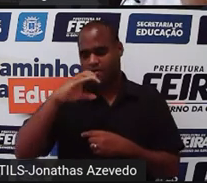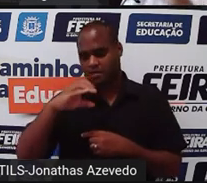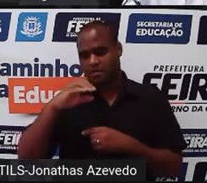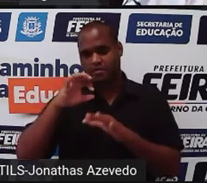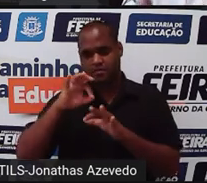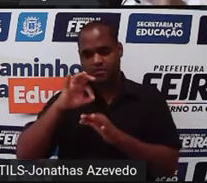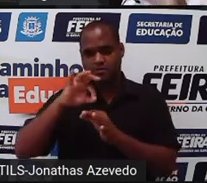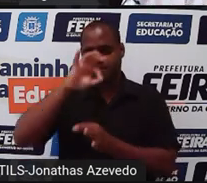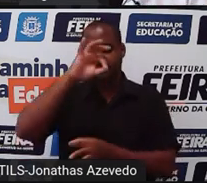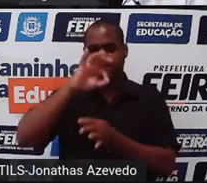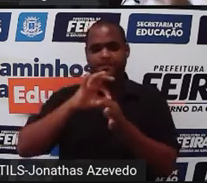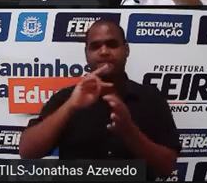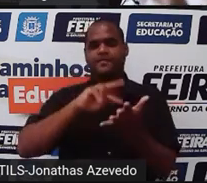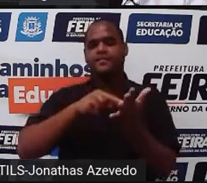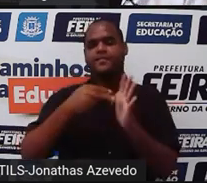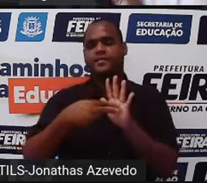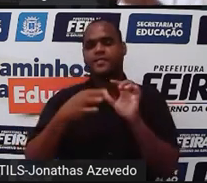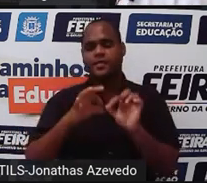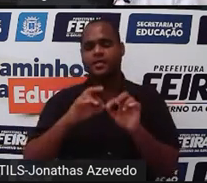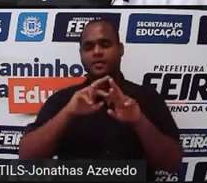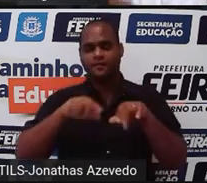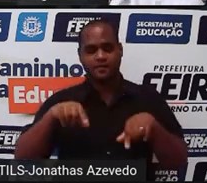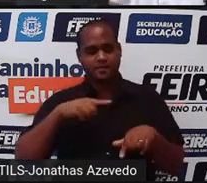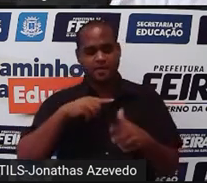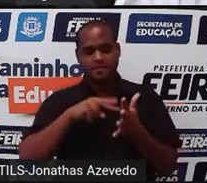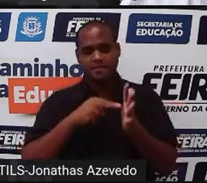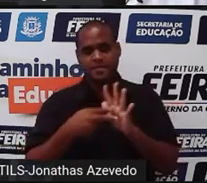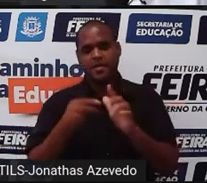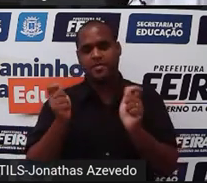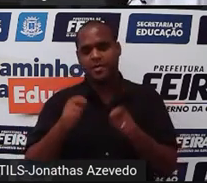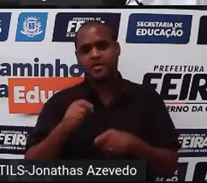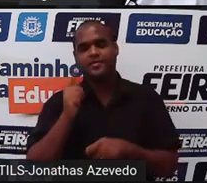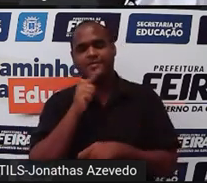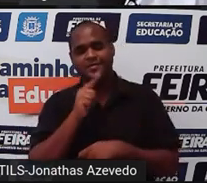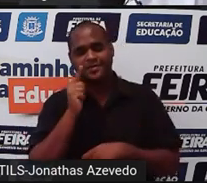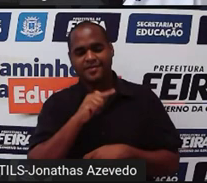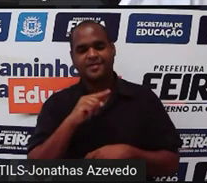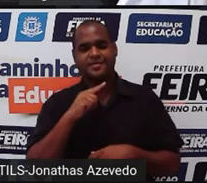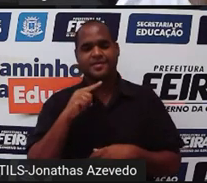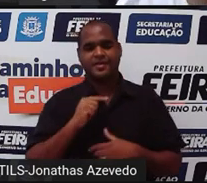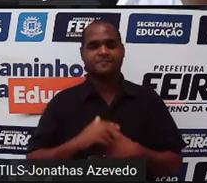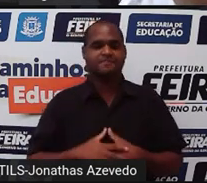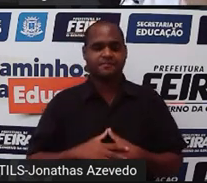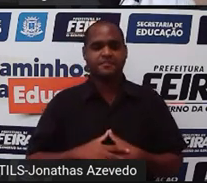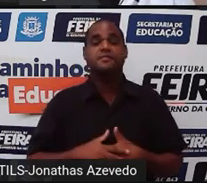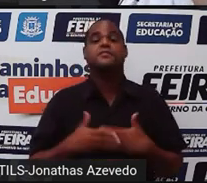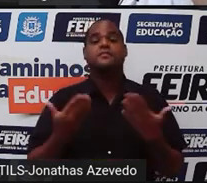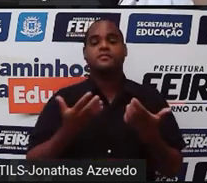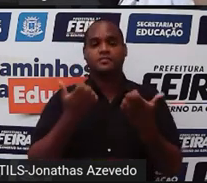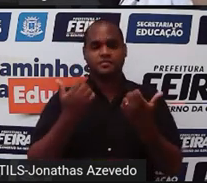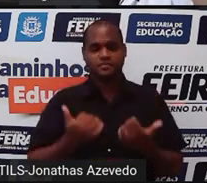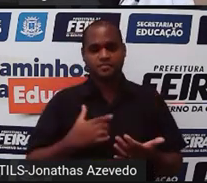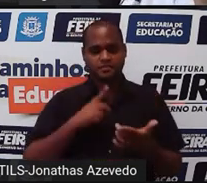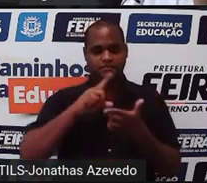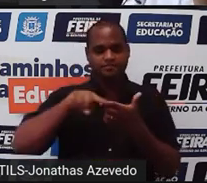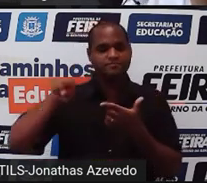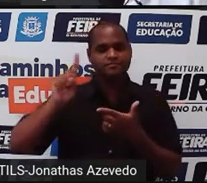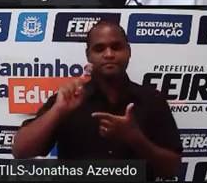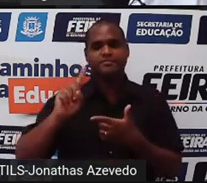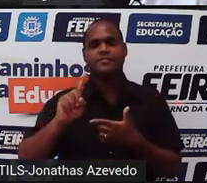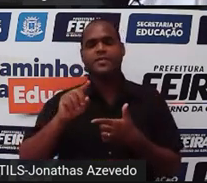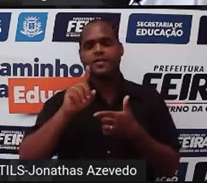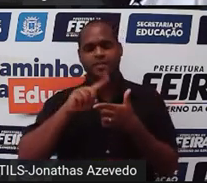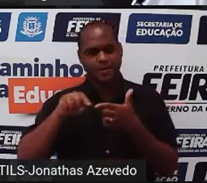e essa reta significa infinitas soluções para aquela equação tá bom agora para esse problema foram duas